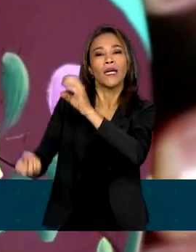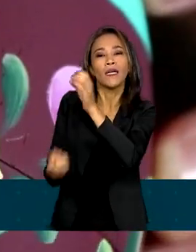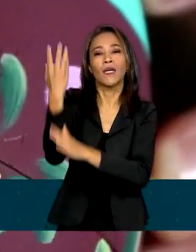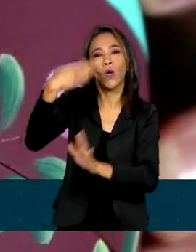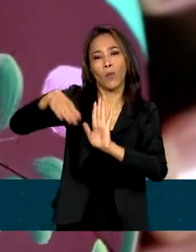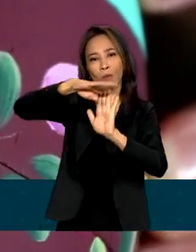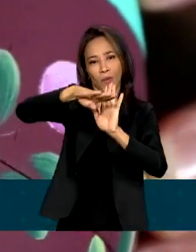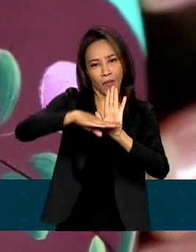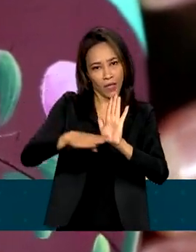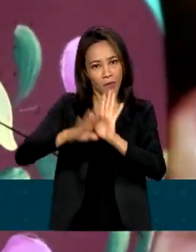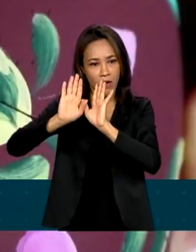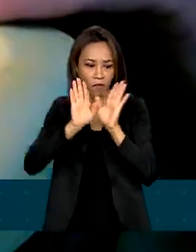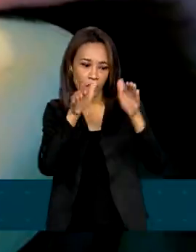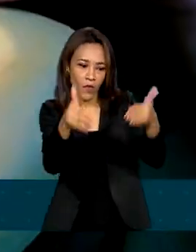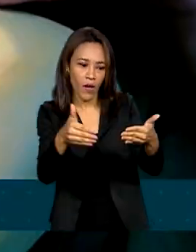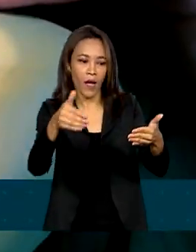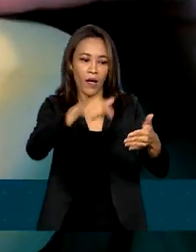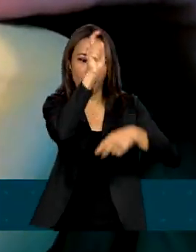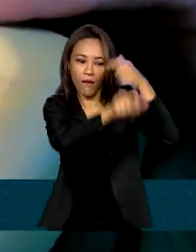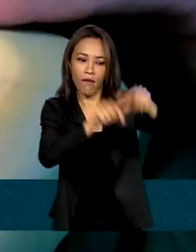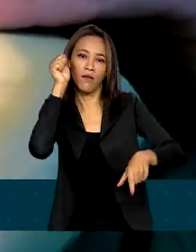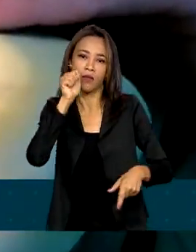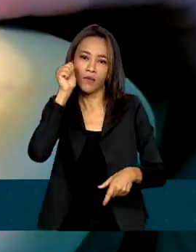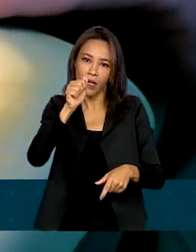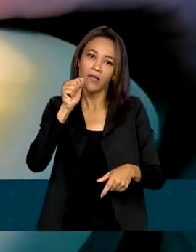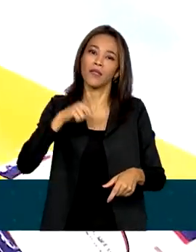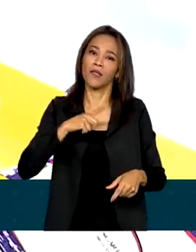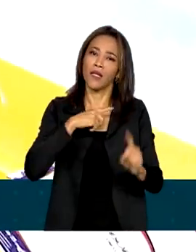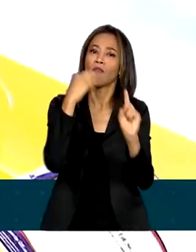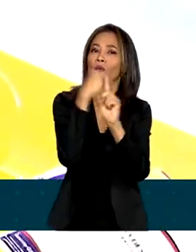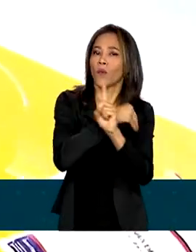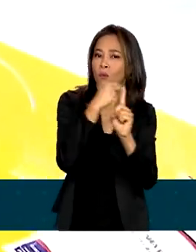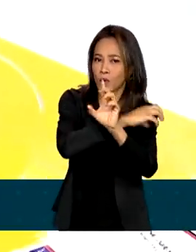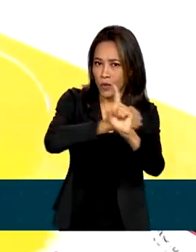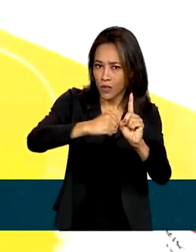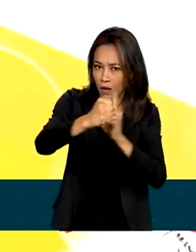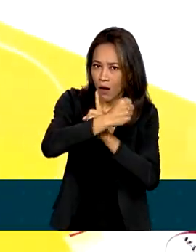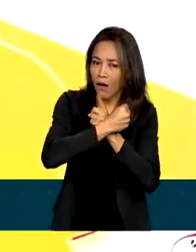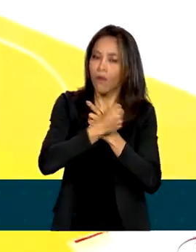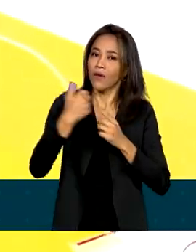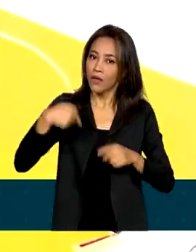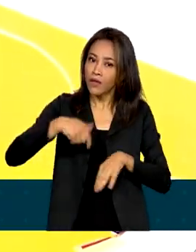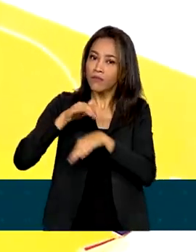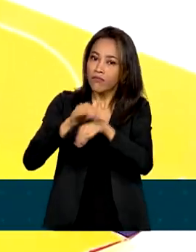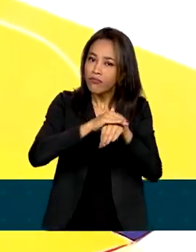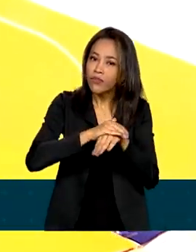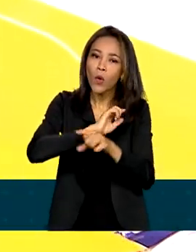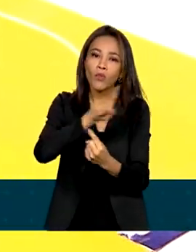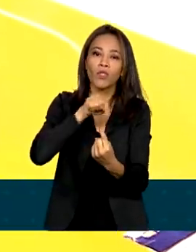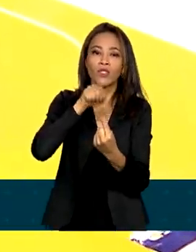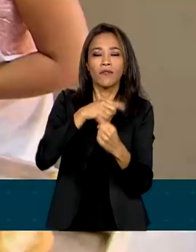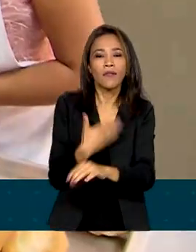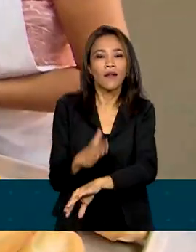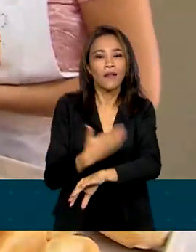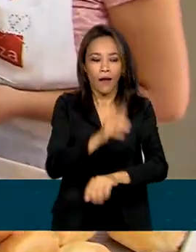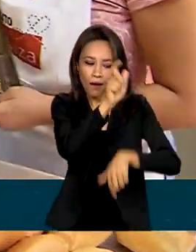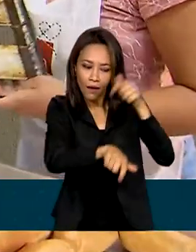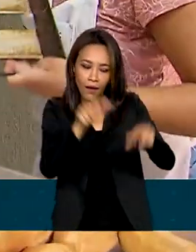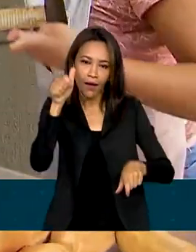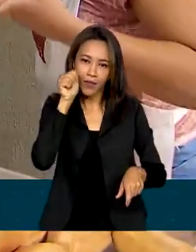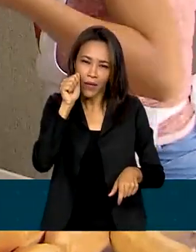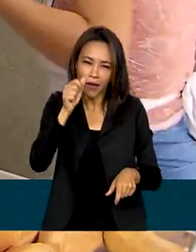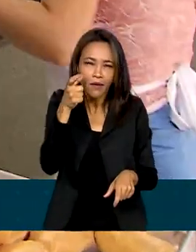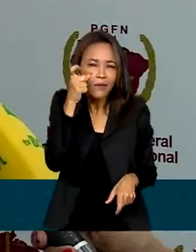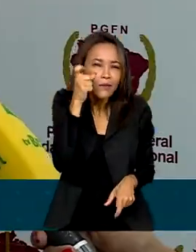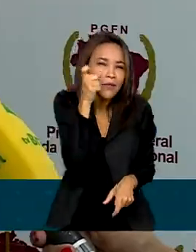voltado às mulheres em situação de vulnerabilidade social. A iniciativa quer capacitar e orientar interessadas